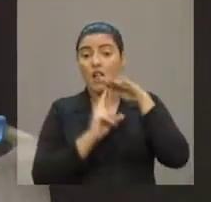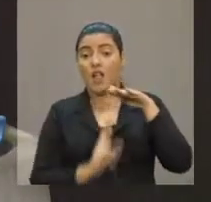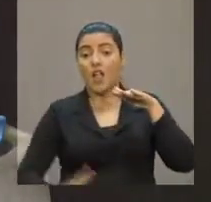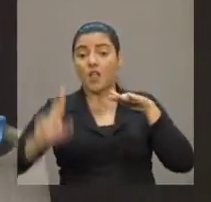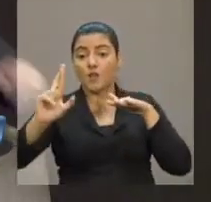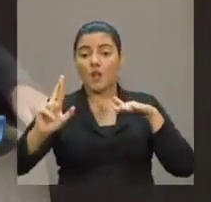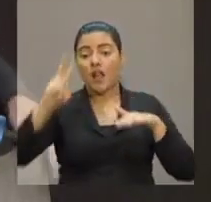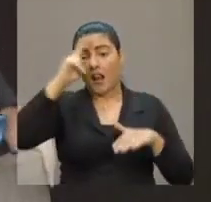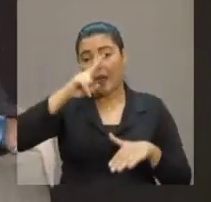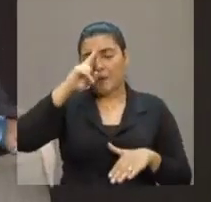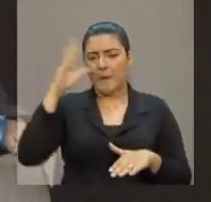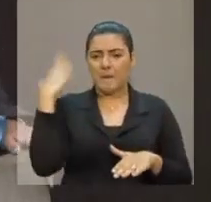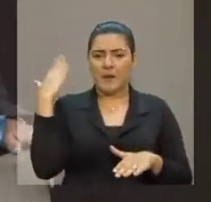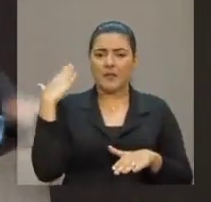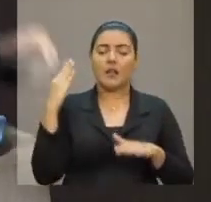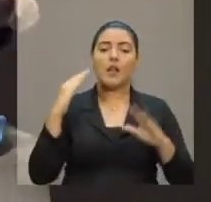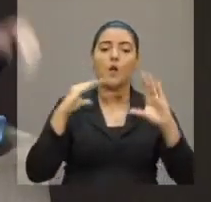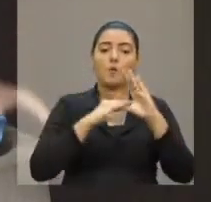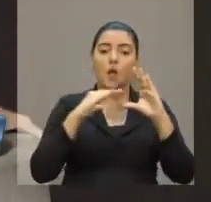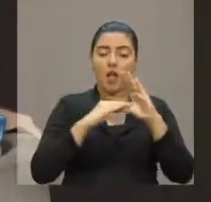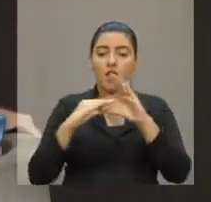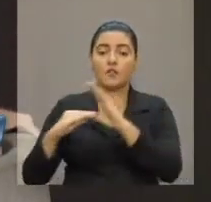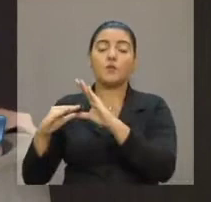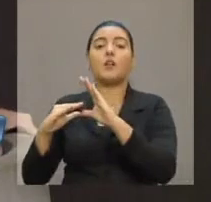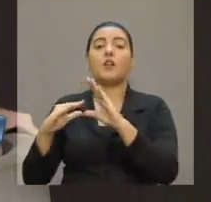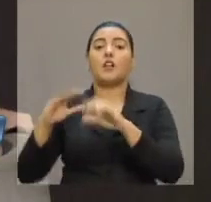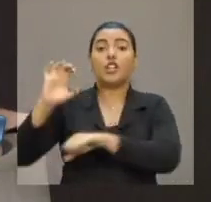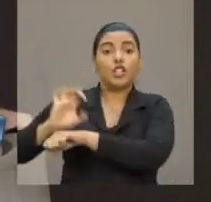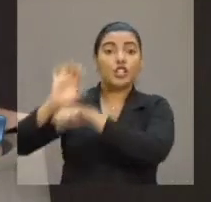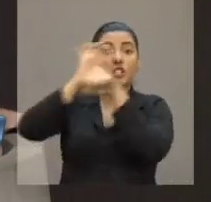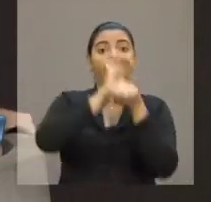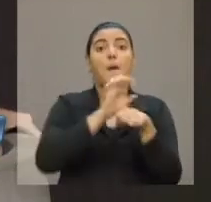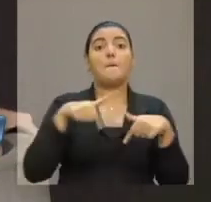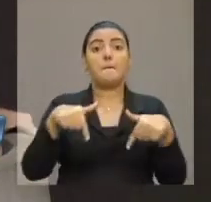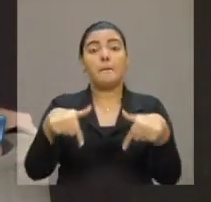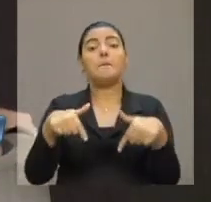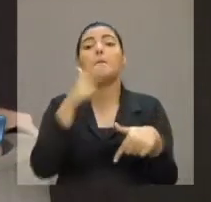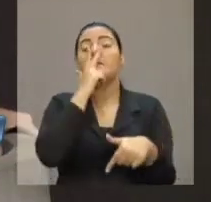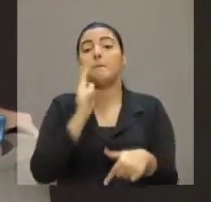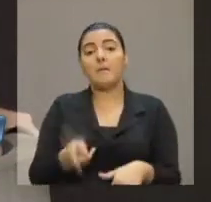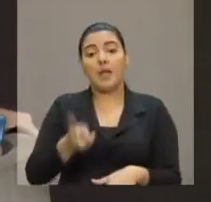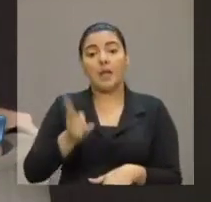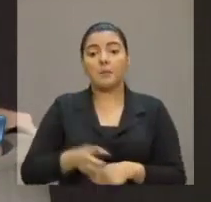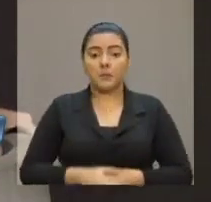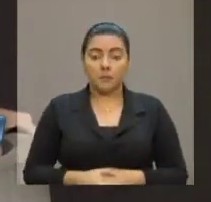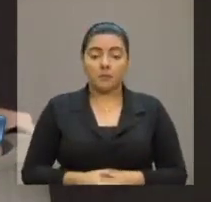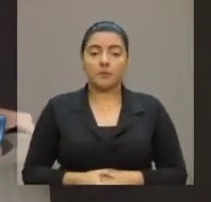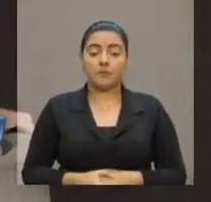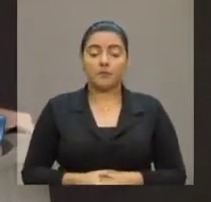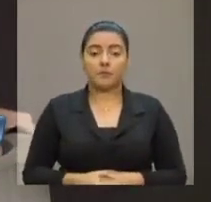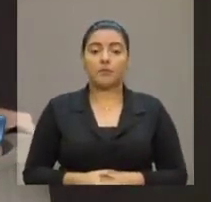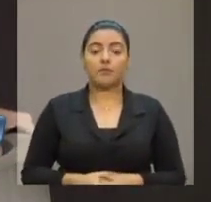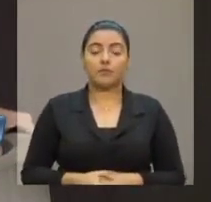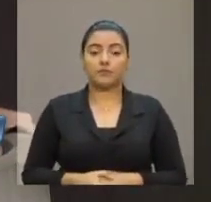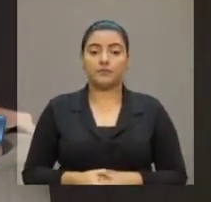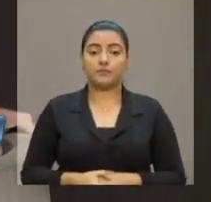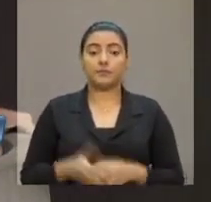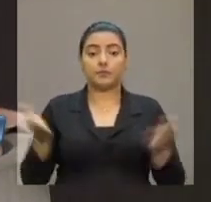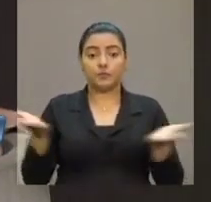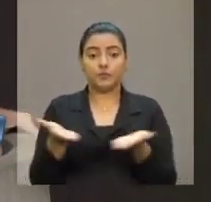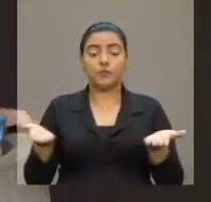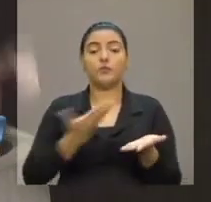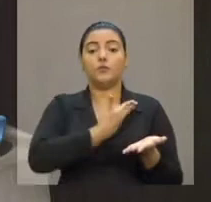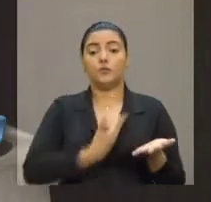lembrar que aqui, nas universidades estaduais, nós lutamos pelo mesmo. Nós lutamos pelo mesmo. E o atual